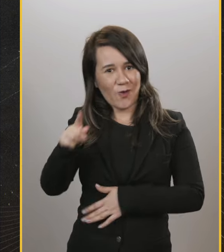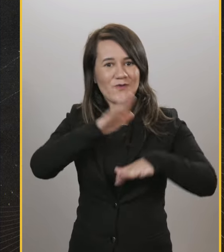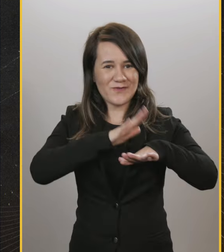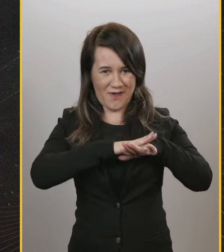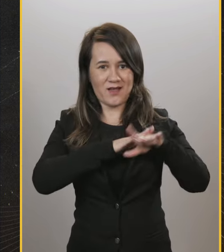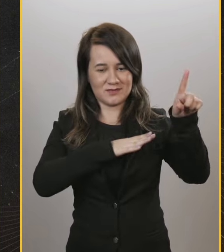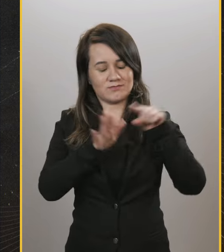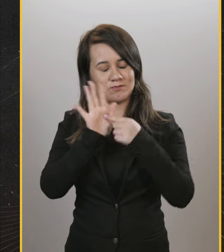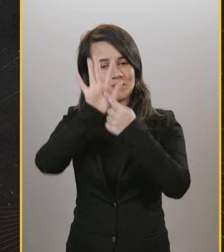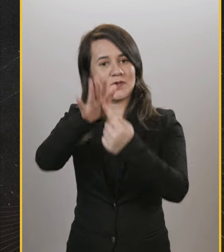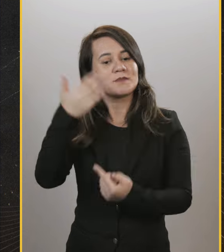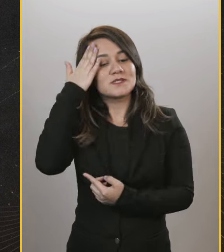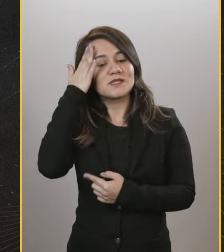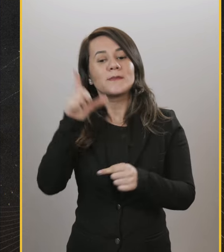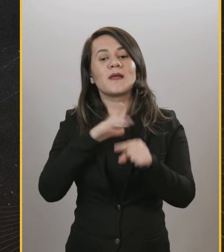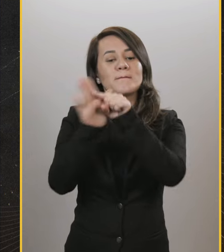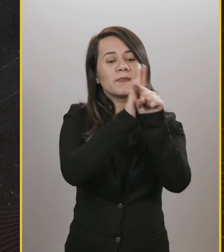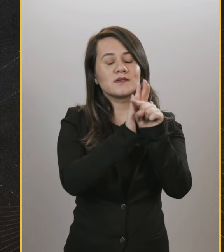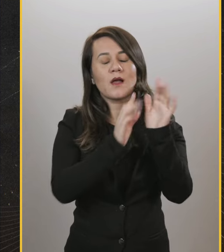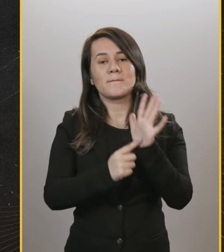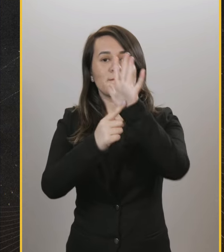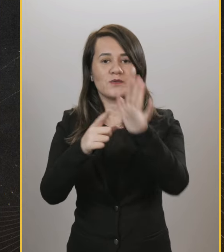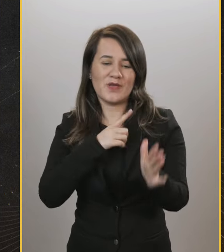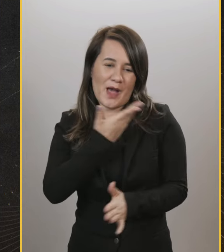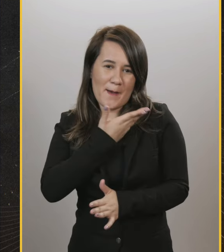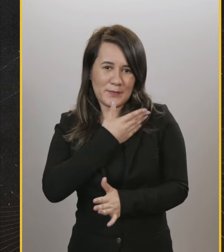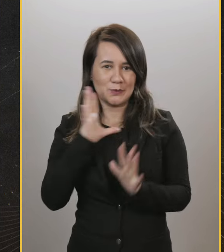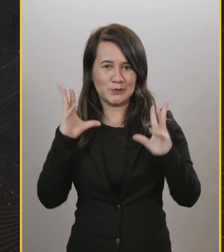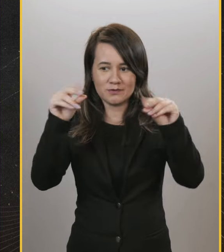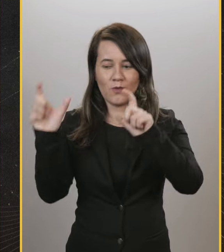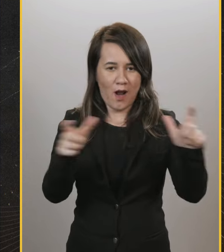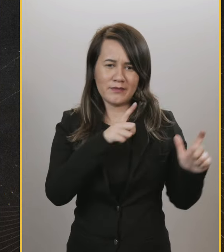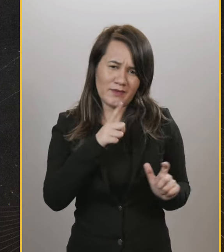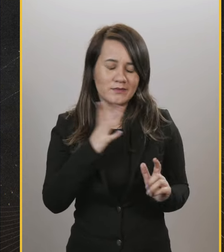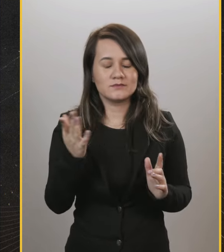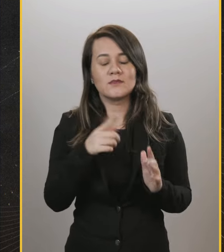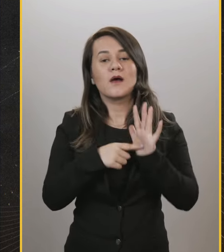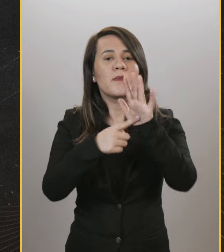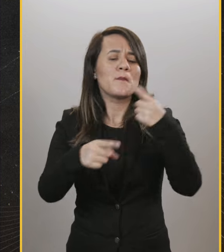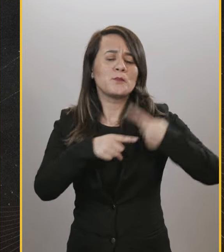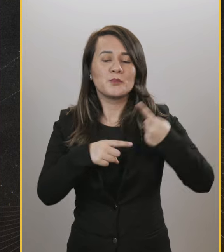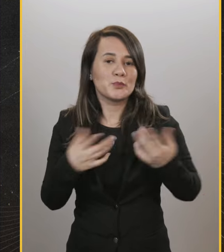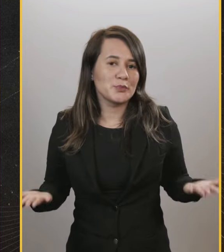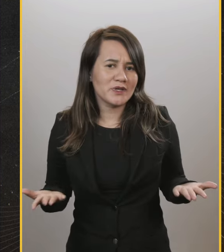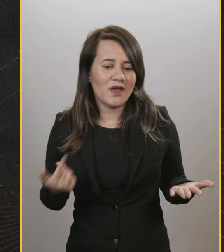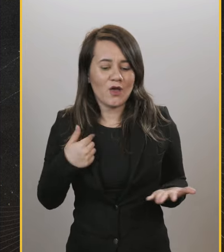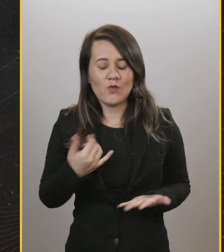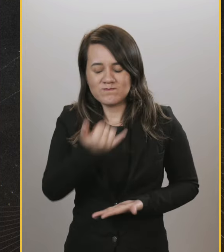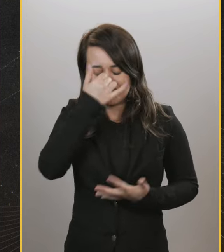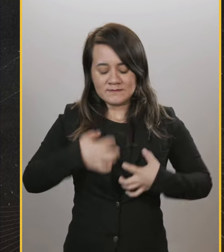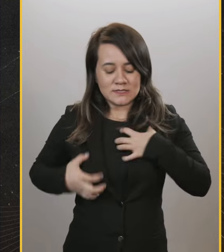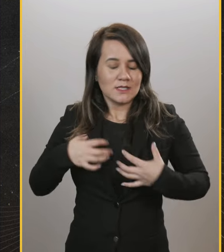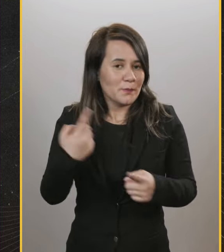mostrou, a gente faz, os adversários fazem, a gente consegue saber o que está aparecendo na pesquisa dele, porque nós temos amigos em todos os lados. Então, tipo, qual que, por que